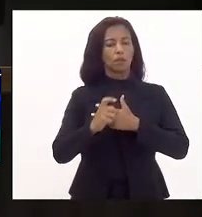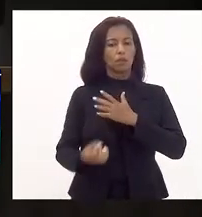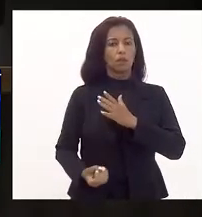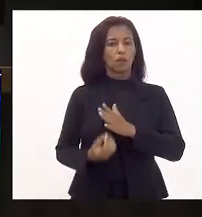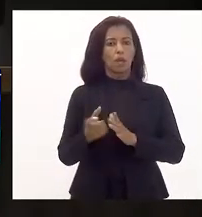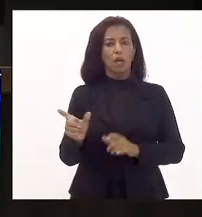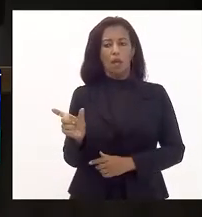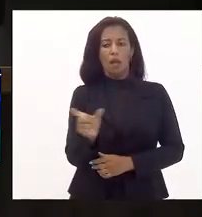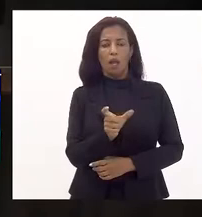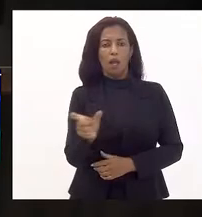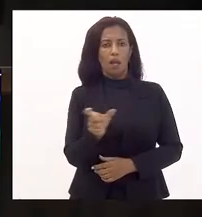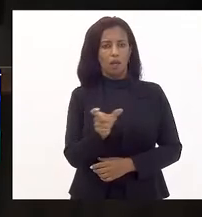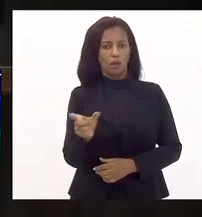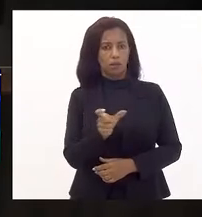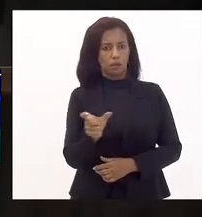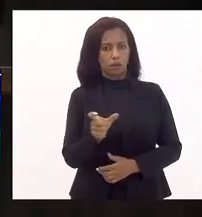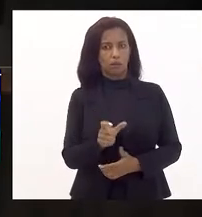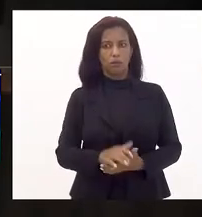do cartão